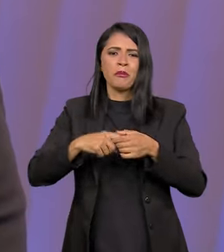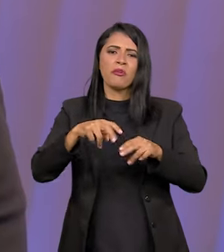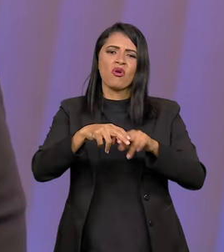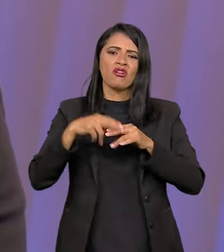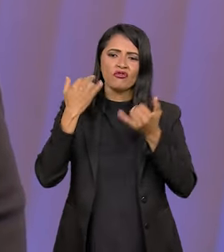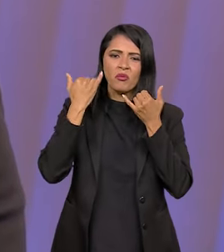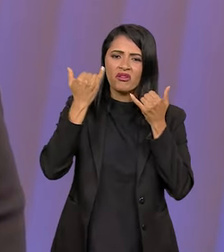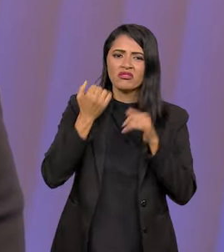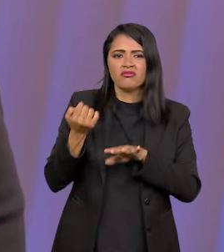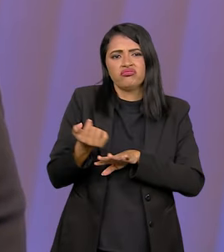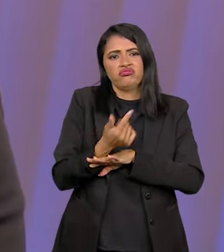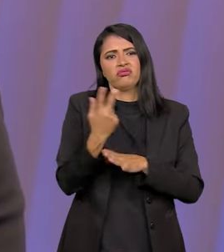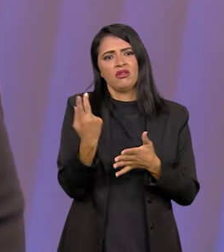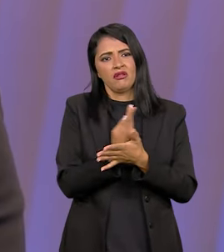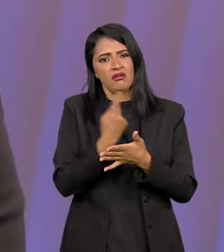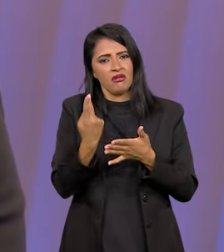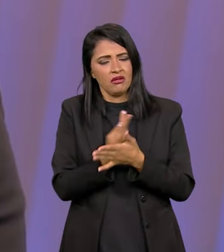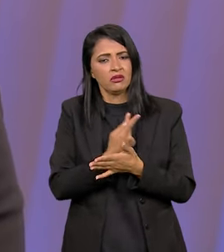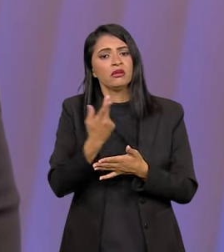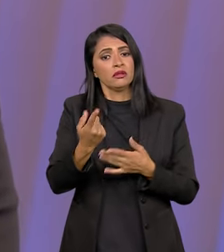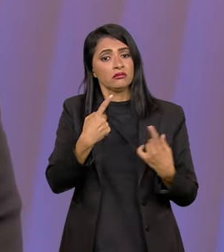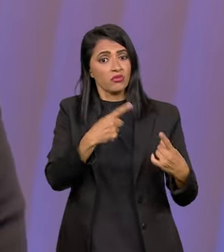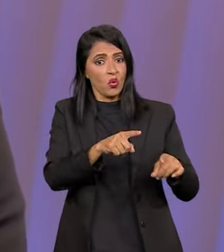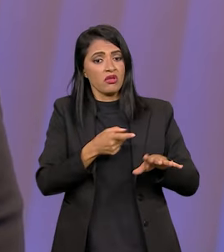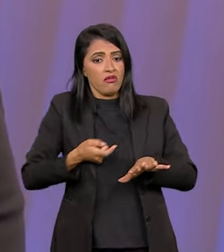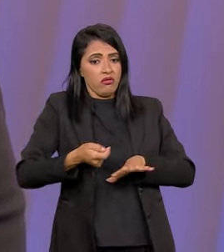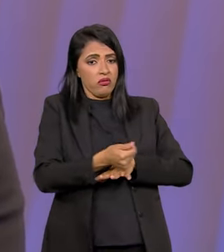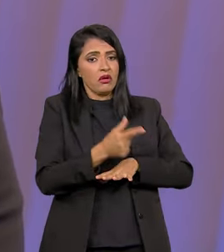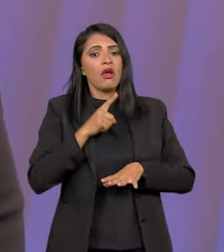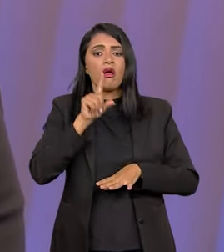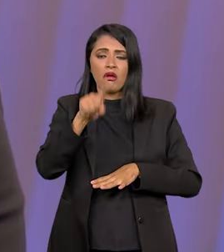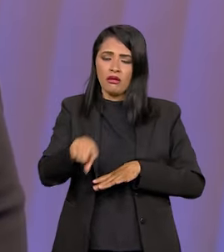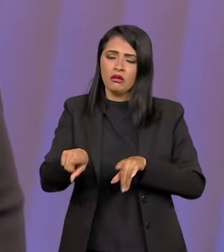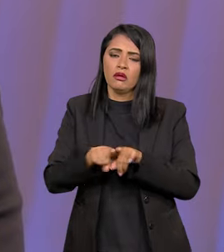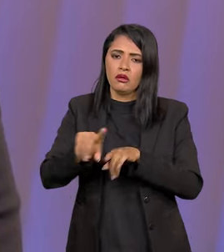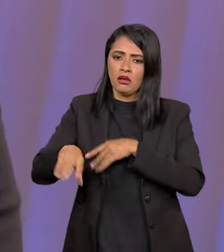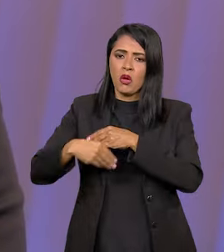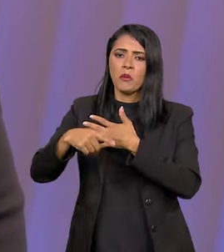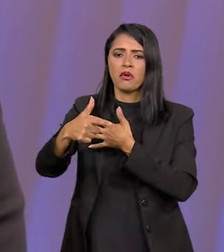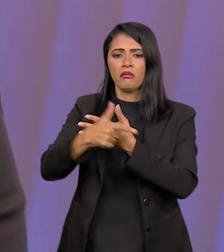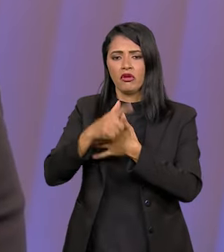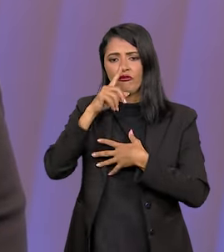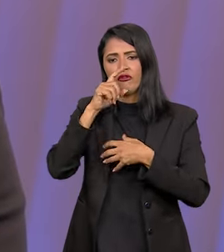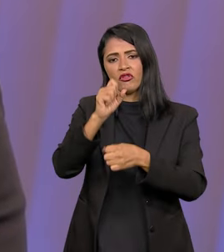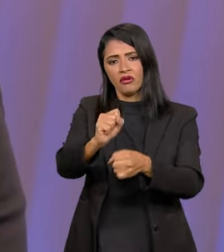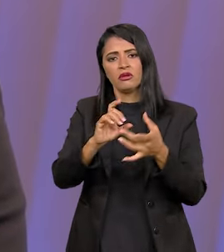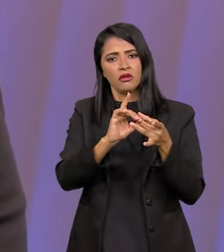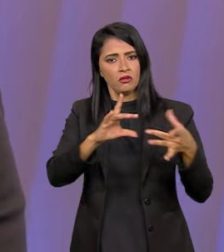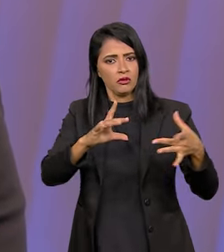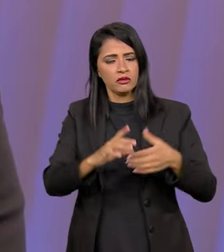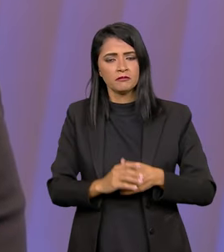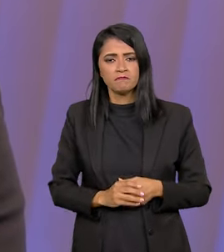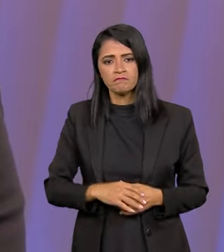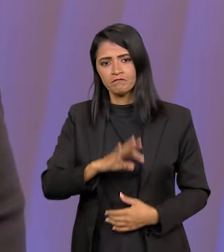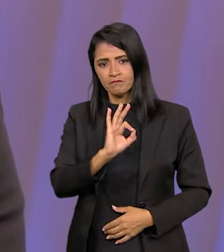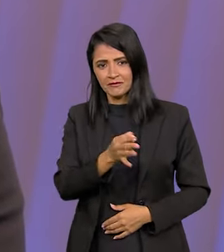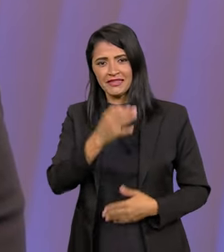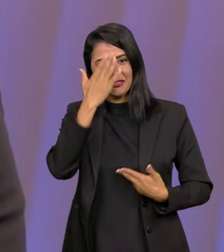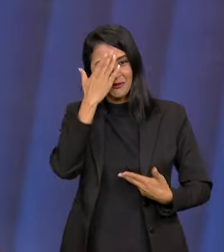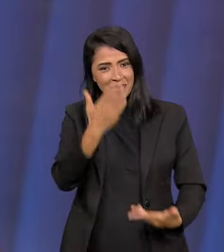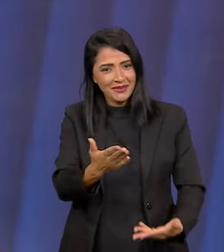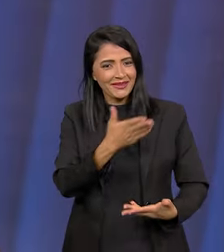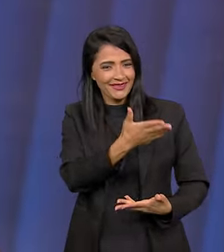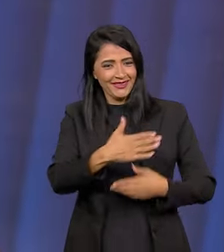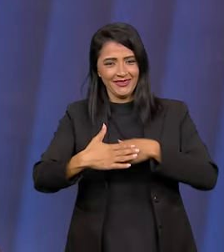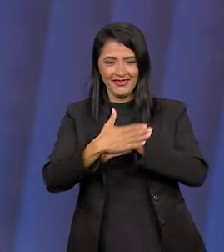desinformação, do risco da desinformação. Então, o combate à desinformação complementa aí o papel de fortalecer a democracia.